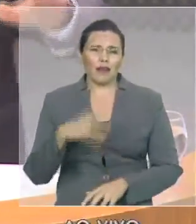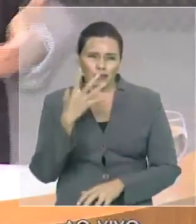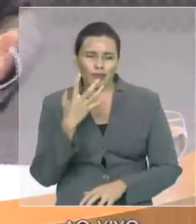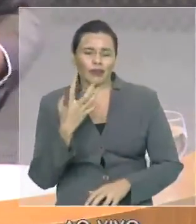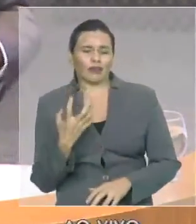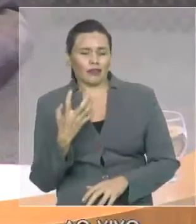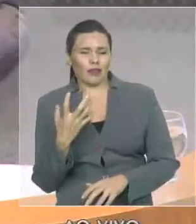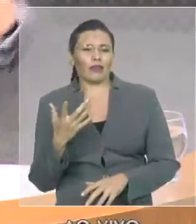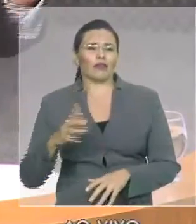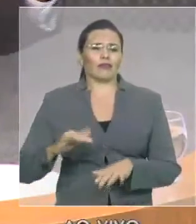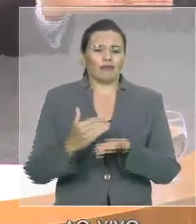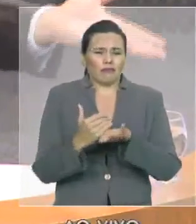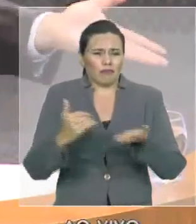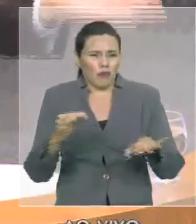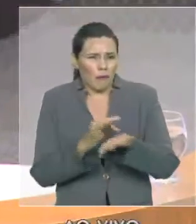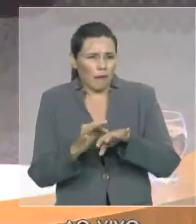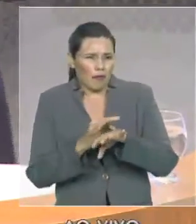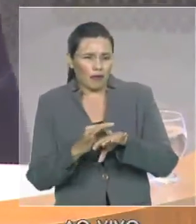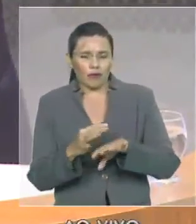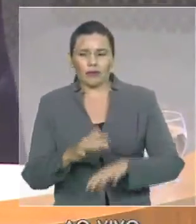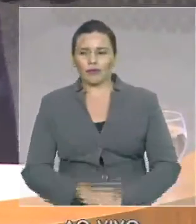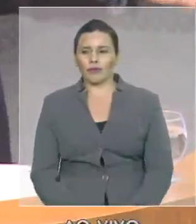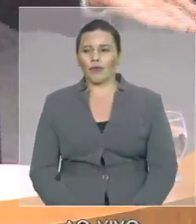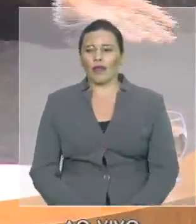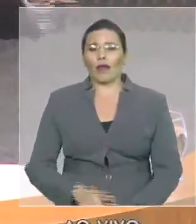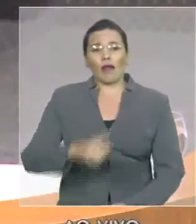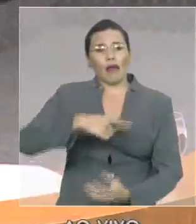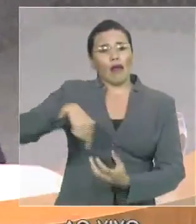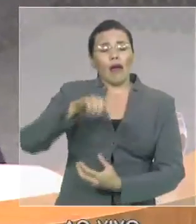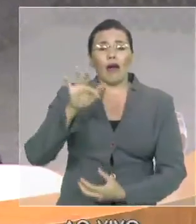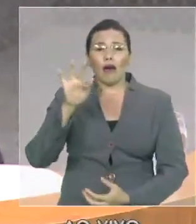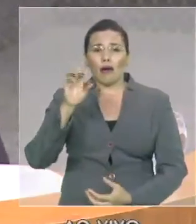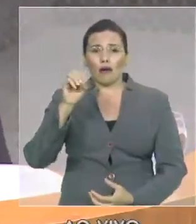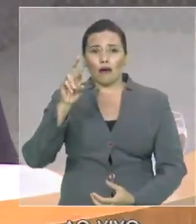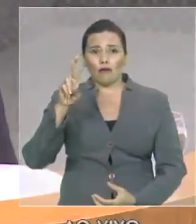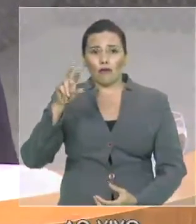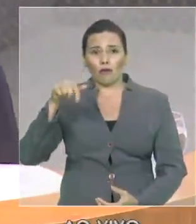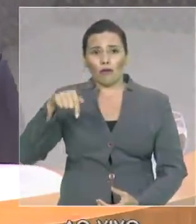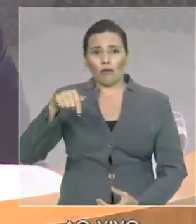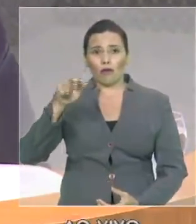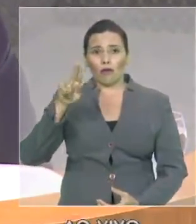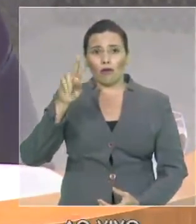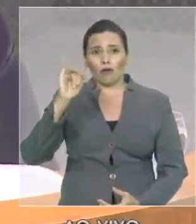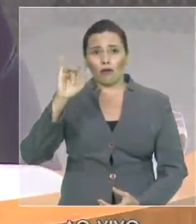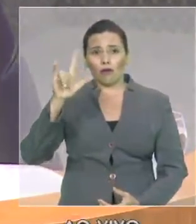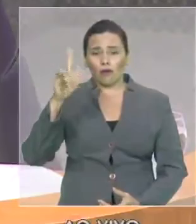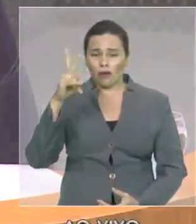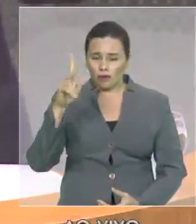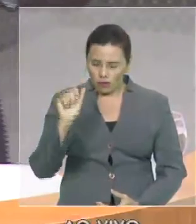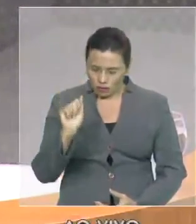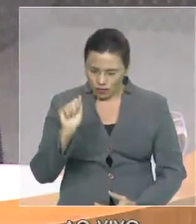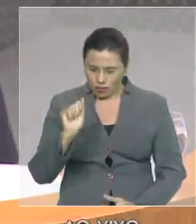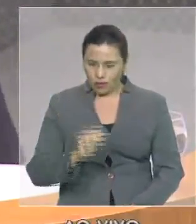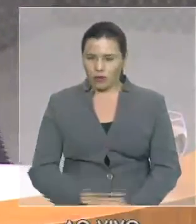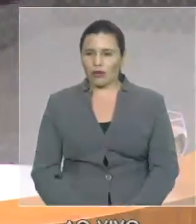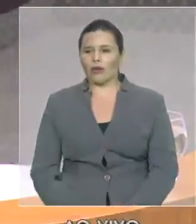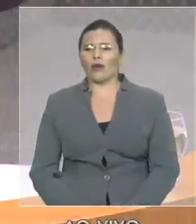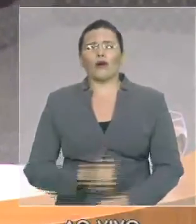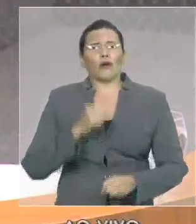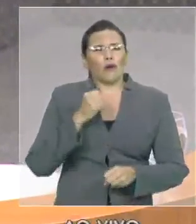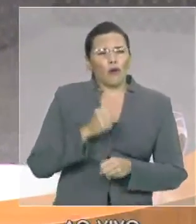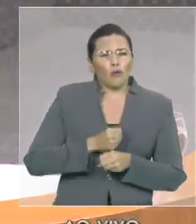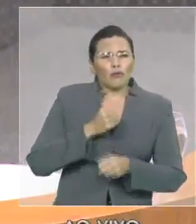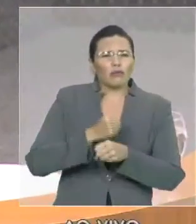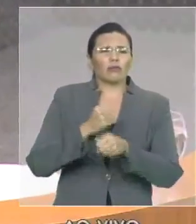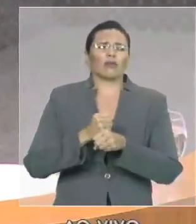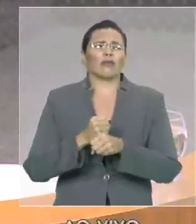faremos na área da Forquilha conjunto de intervenções bastante expressivo tanto no trânsito como com a construção de uma ponte sobre o